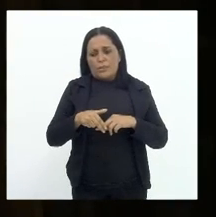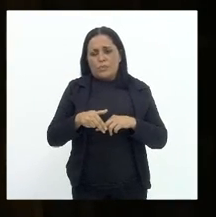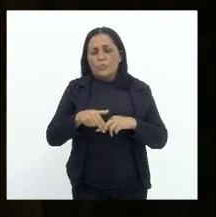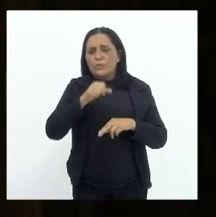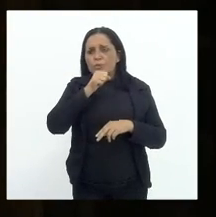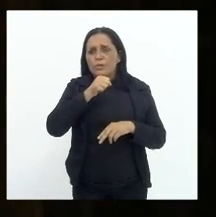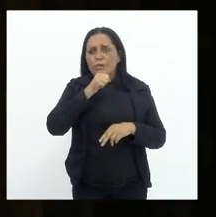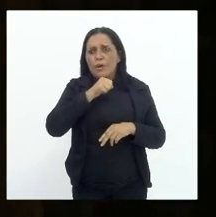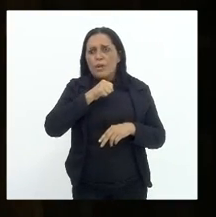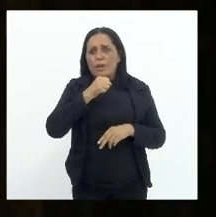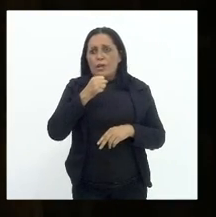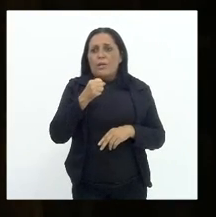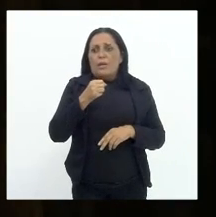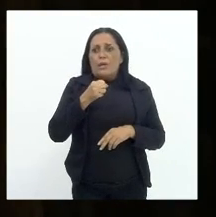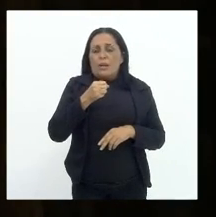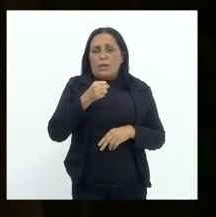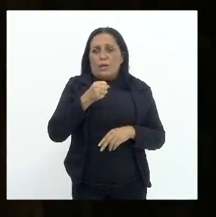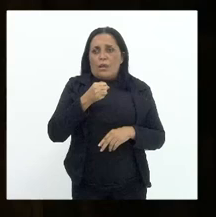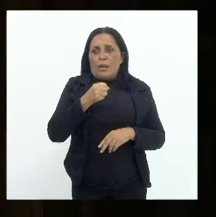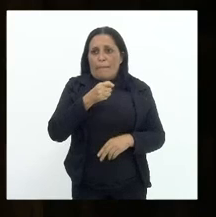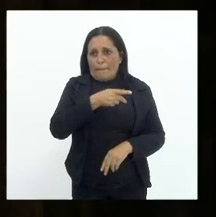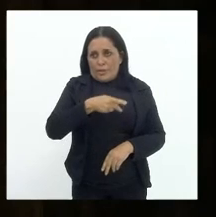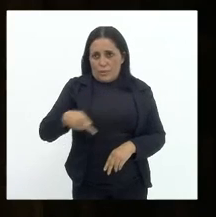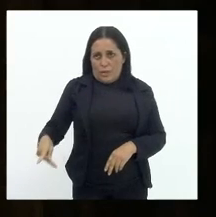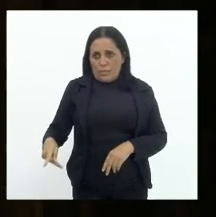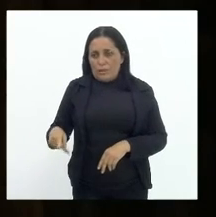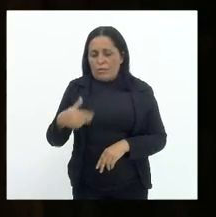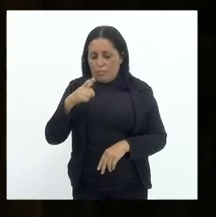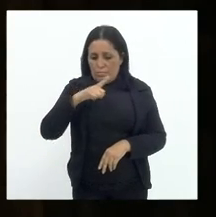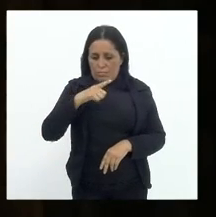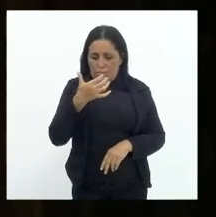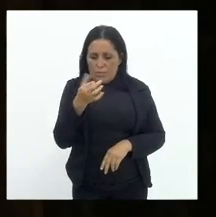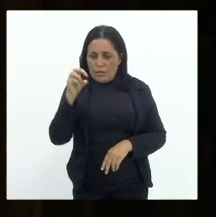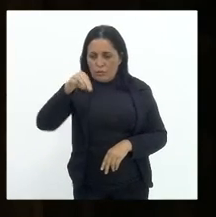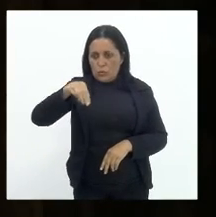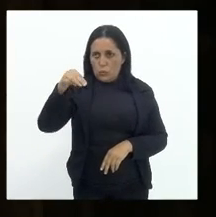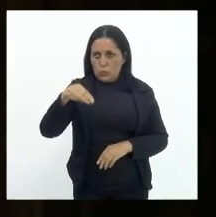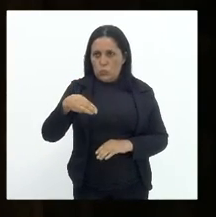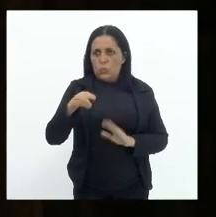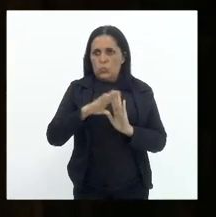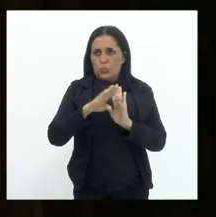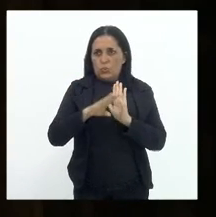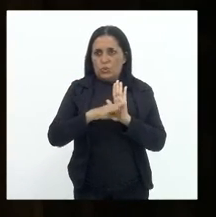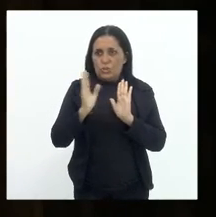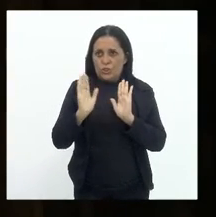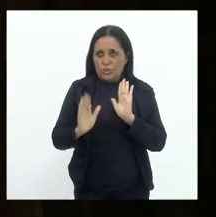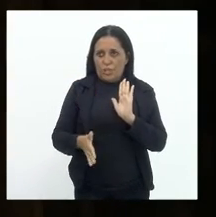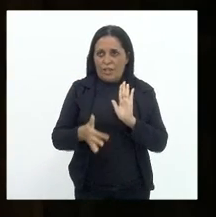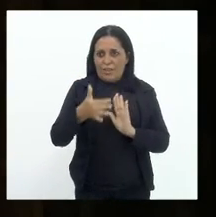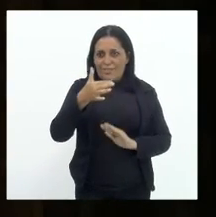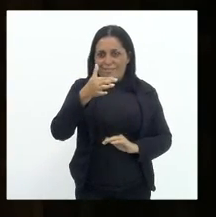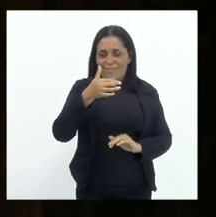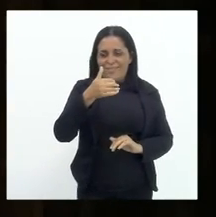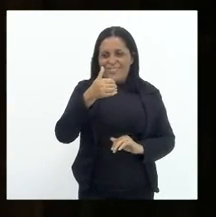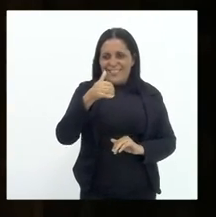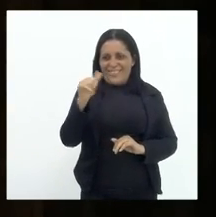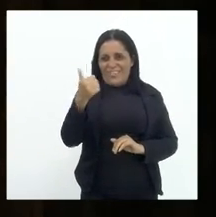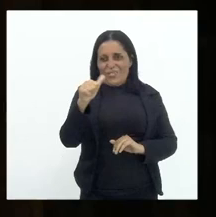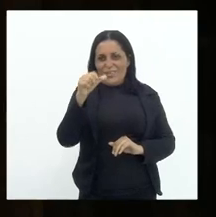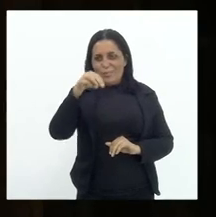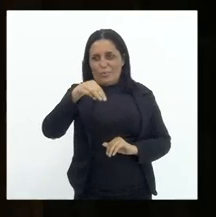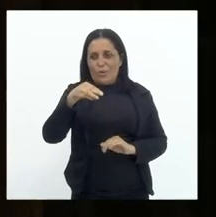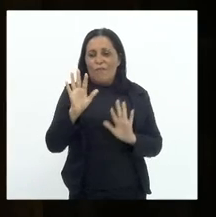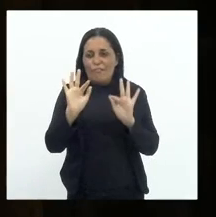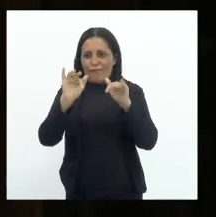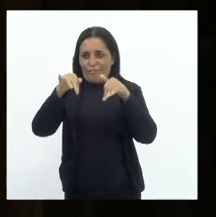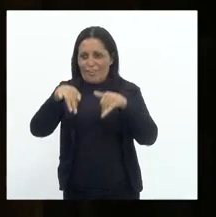dentro dos dez minutos regulamentares, que eu comecei a ultrapassar, já estou no décimo primeiro, eu